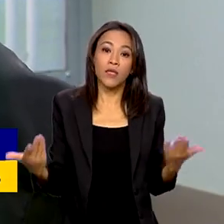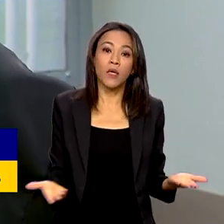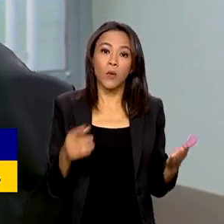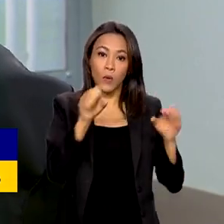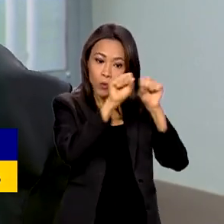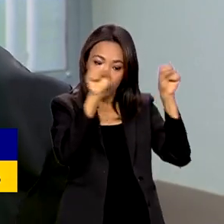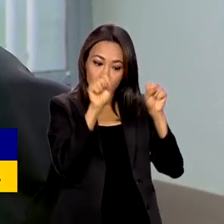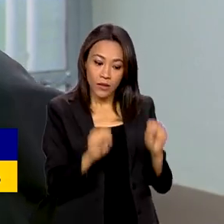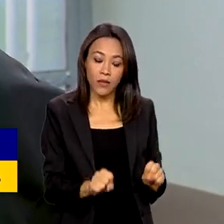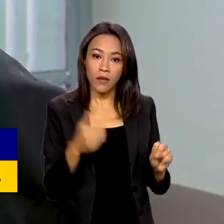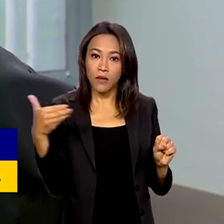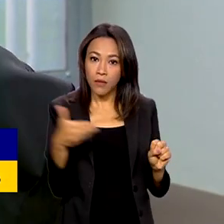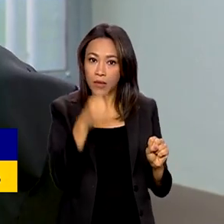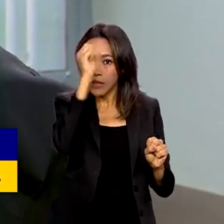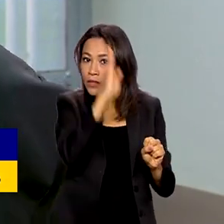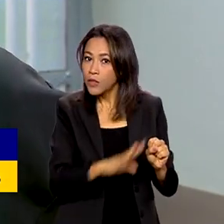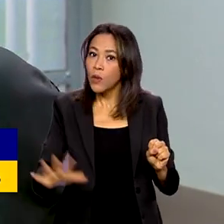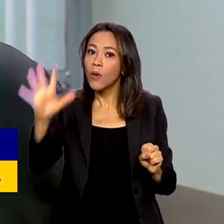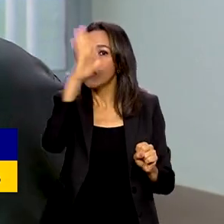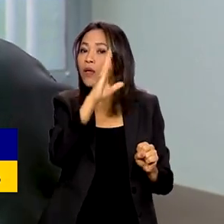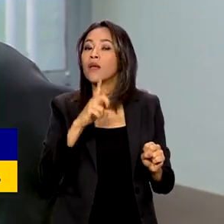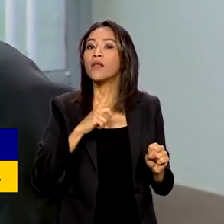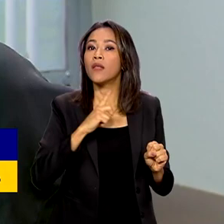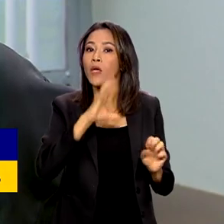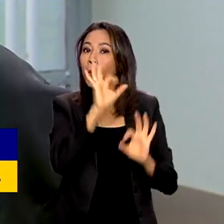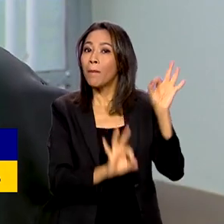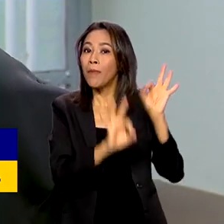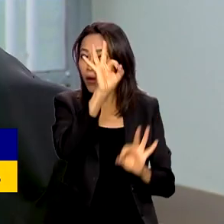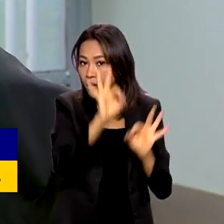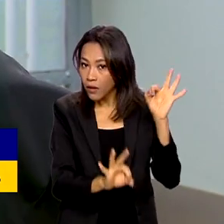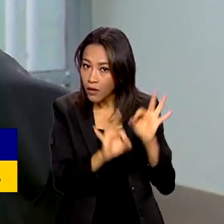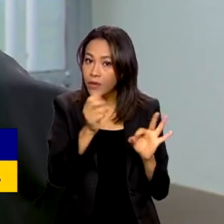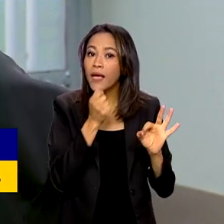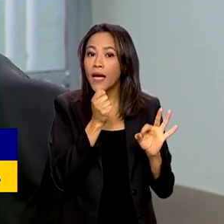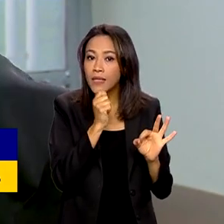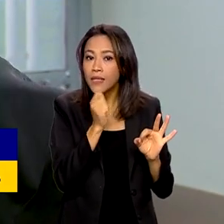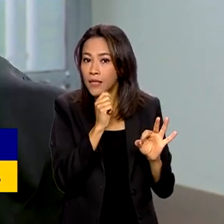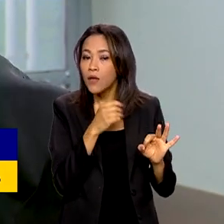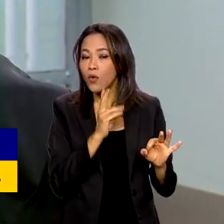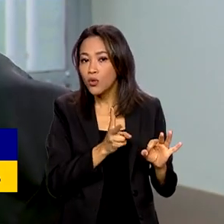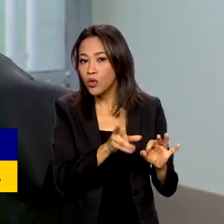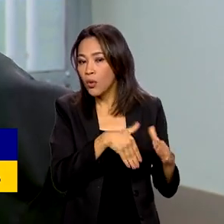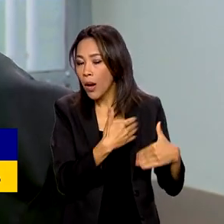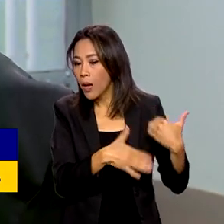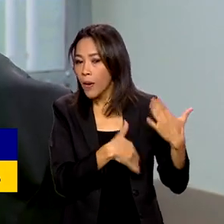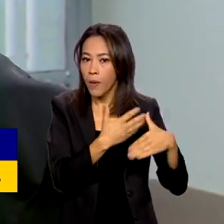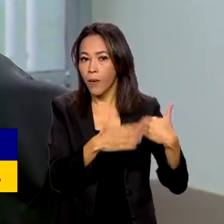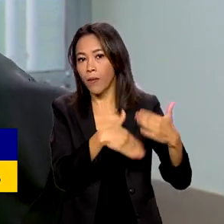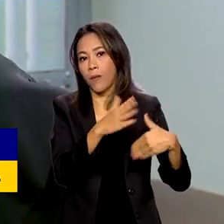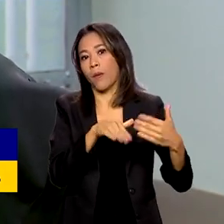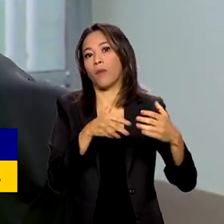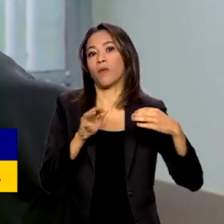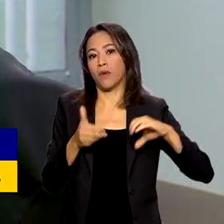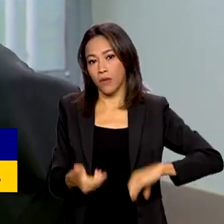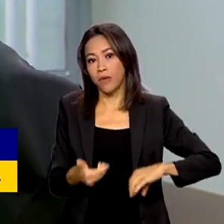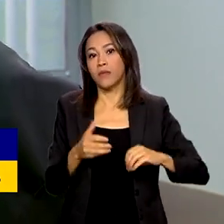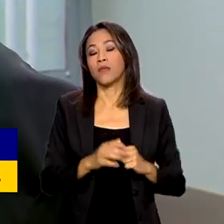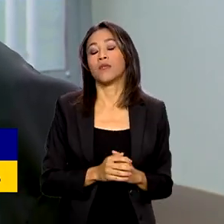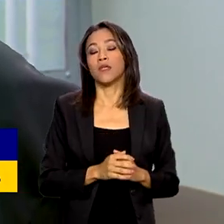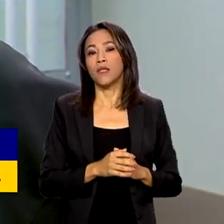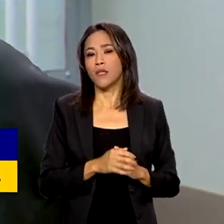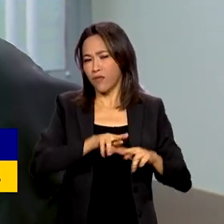que também prevê um plano nacional que está ainda em tramitação, esse conjunto de ordenações legais,